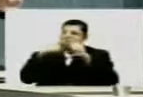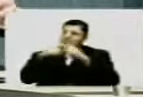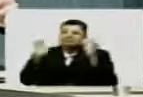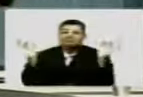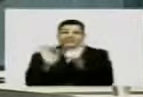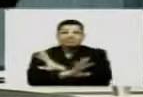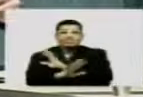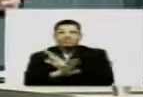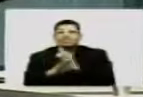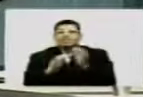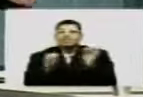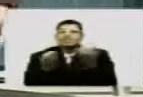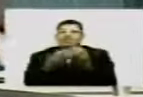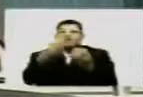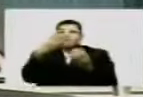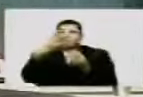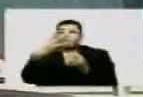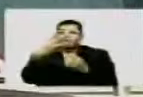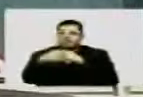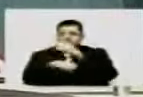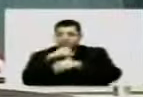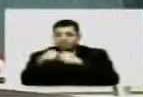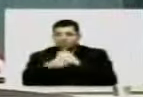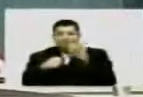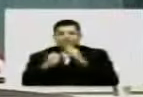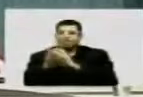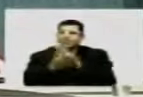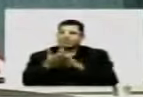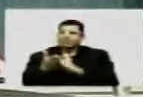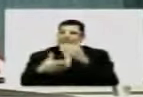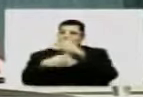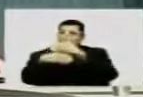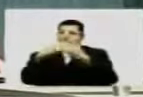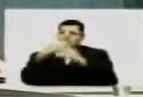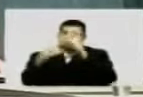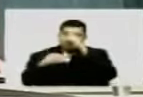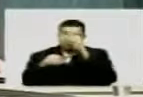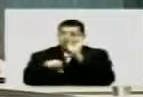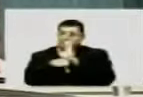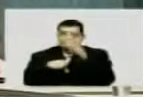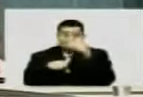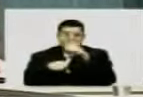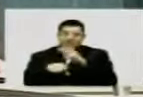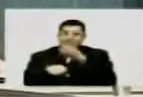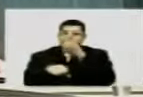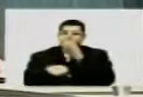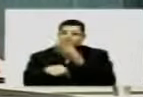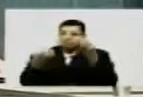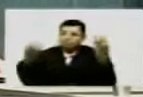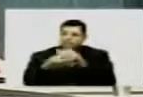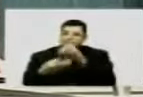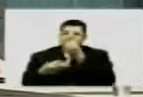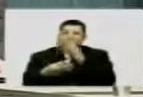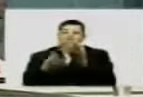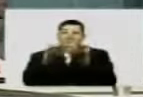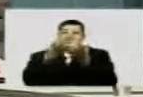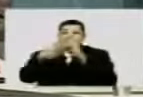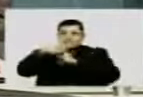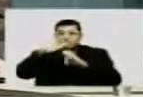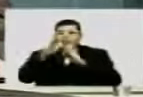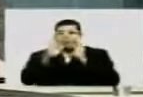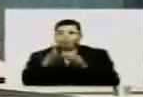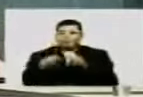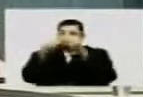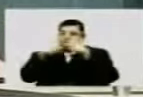simplesmente, passado quase quatro anos, a obra do hospital do Estado não está pronta. sendo que a